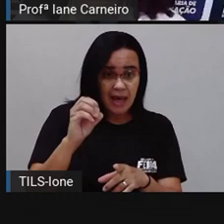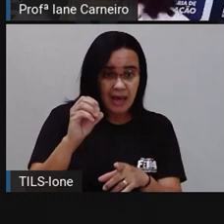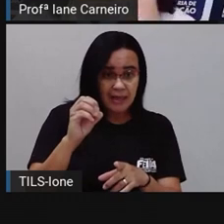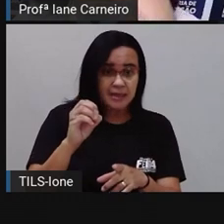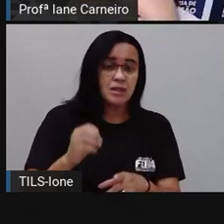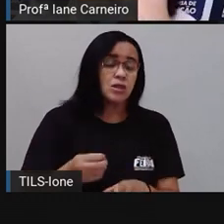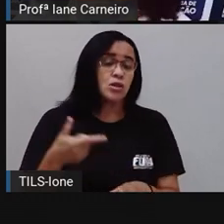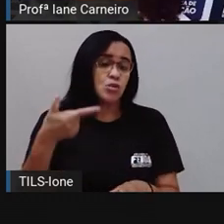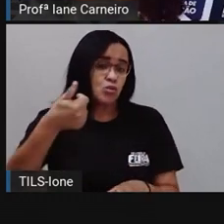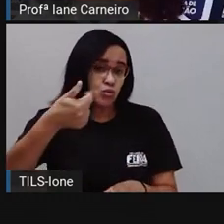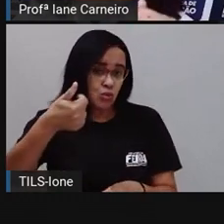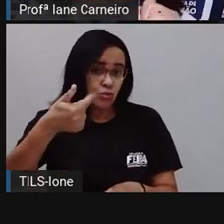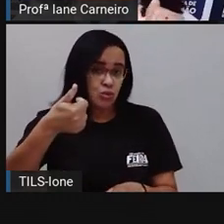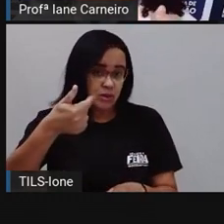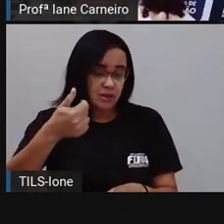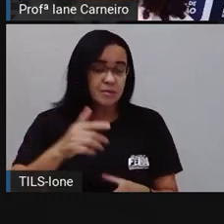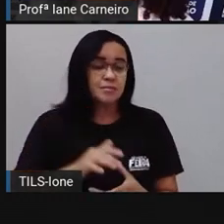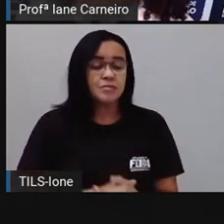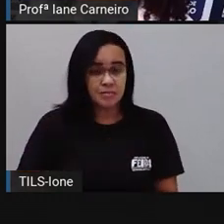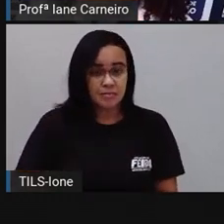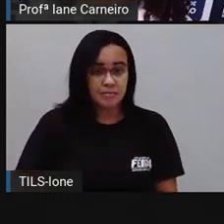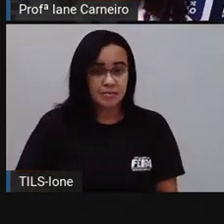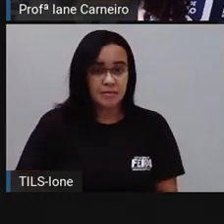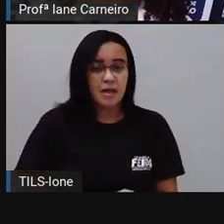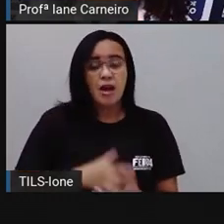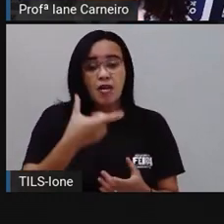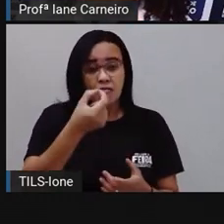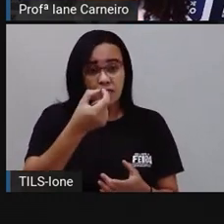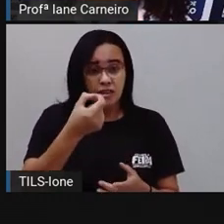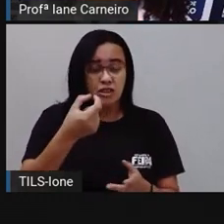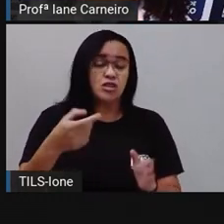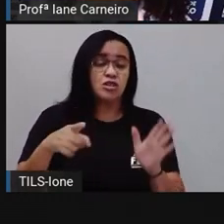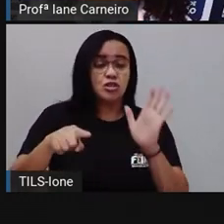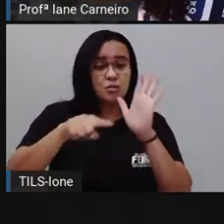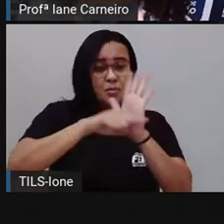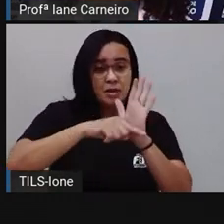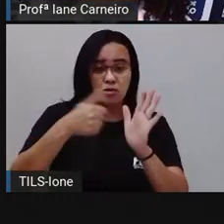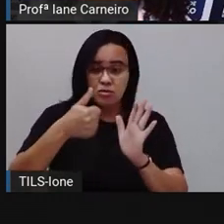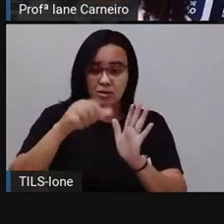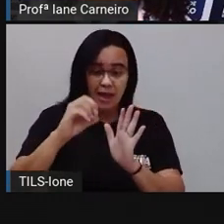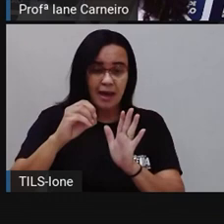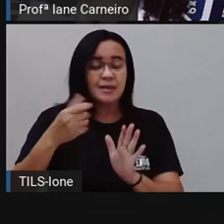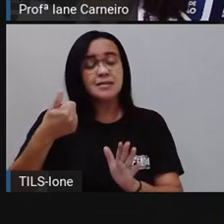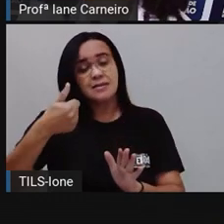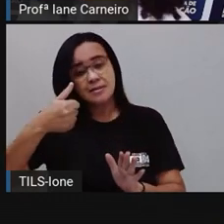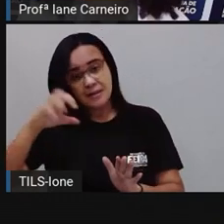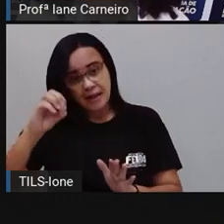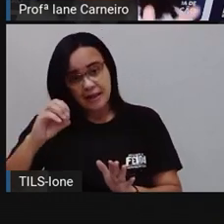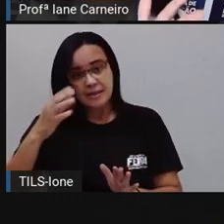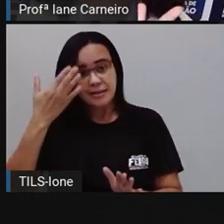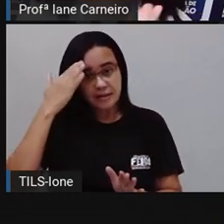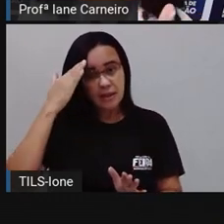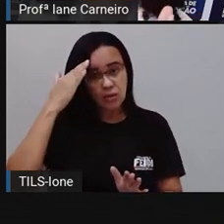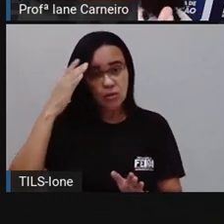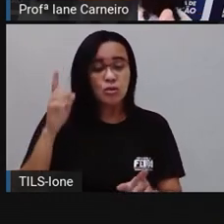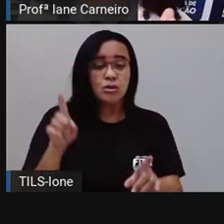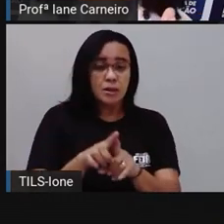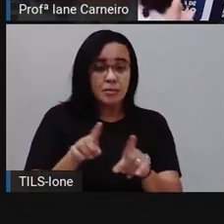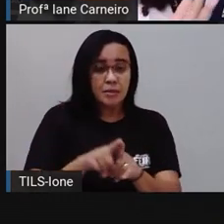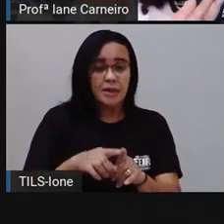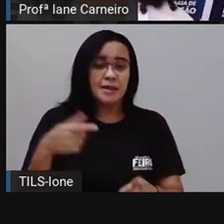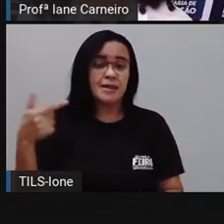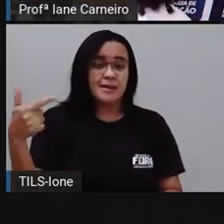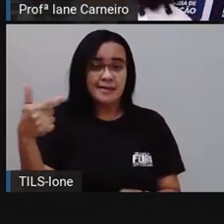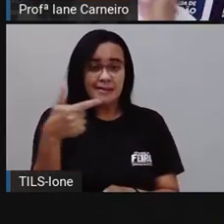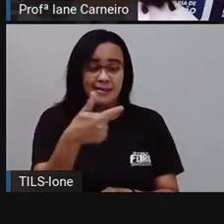10, 10. E a gente subtraiu 2 menos 2 é igual a 0. No final, sobraram